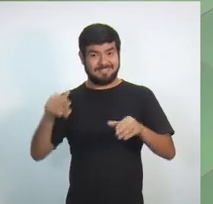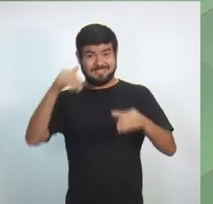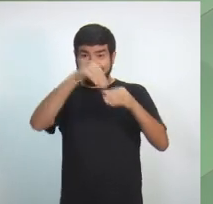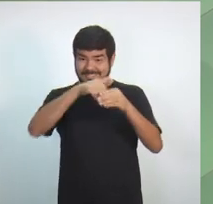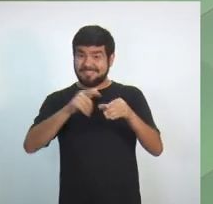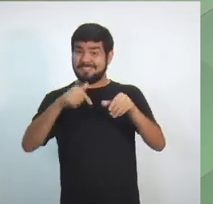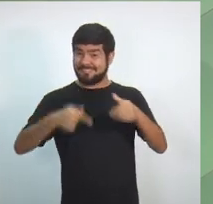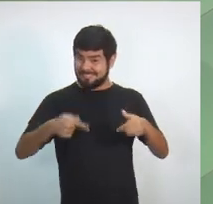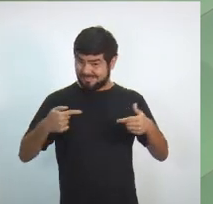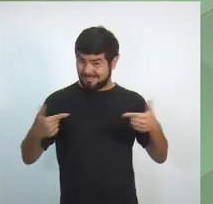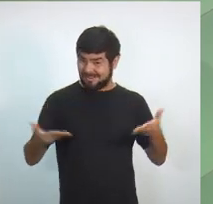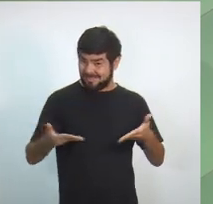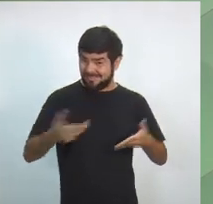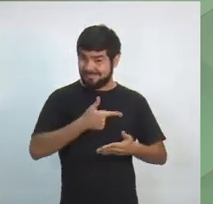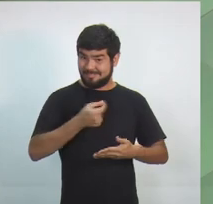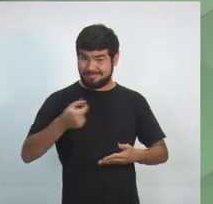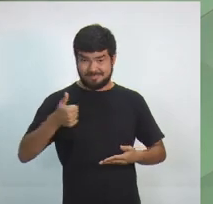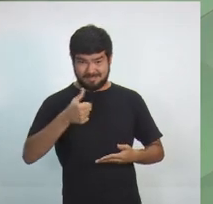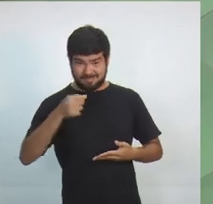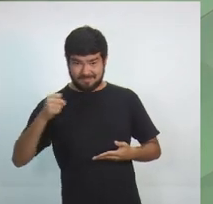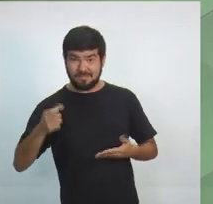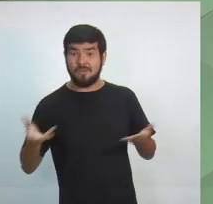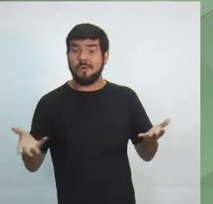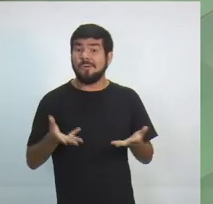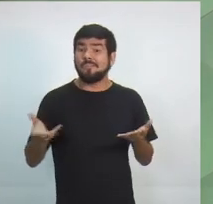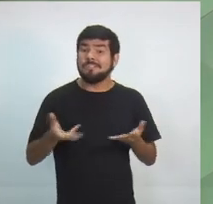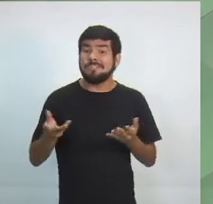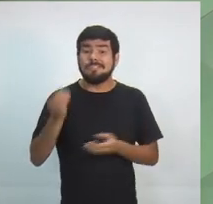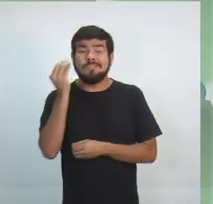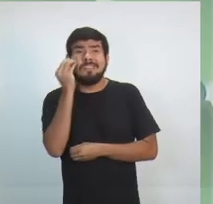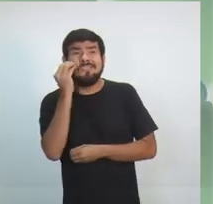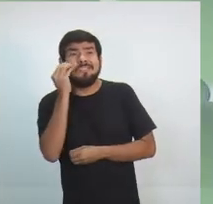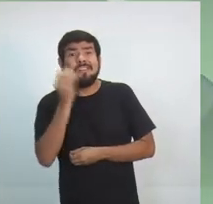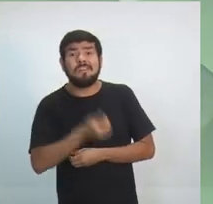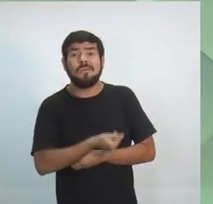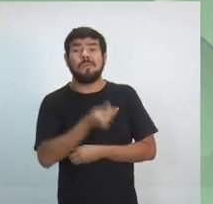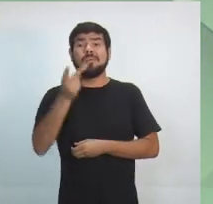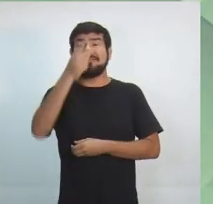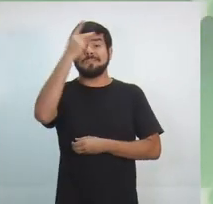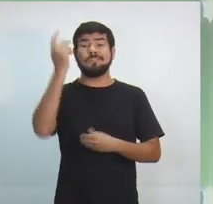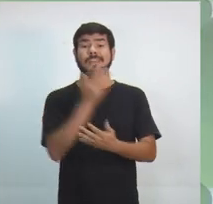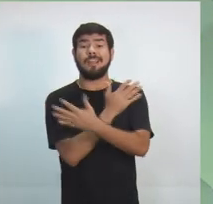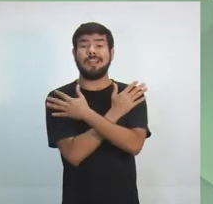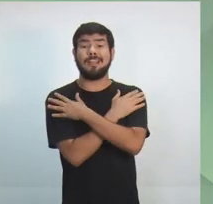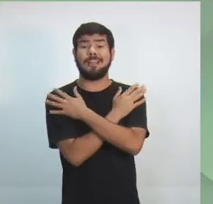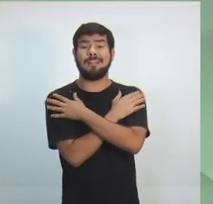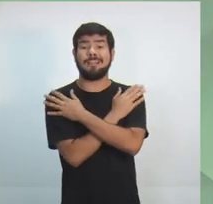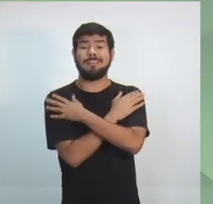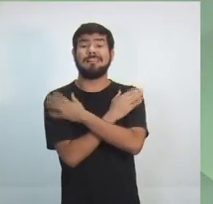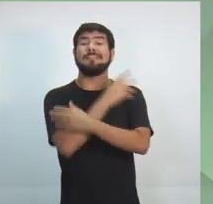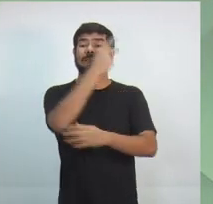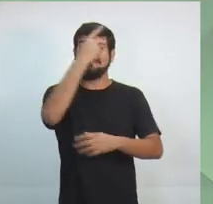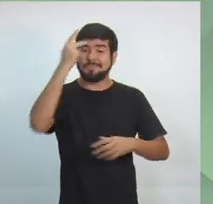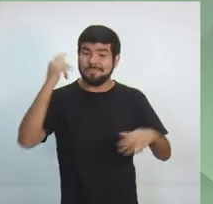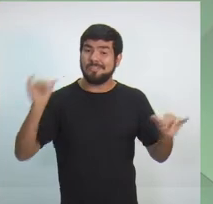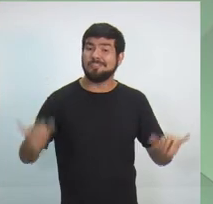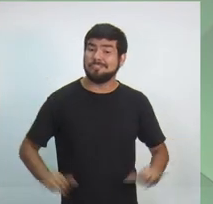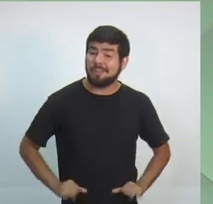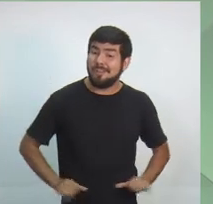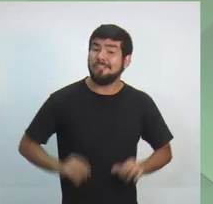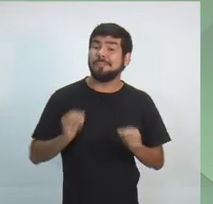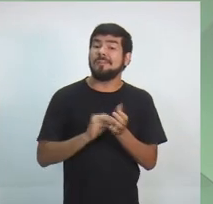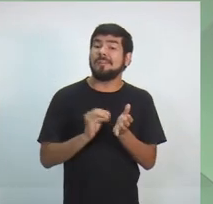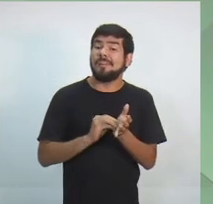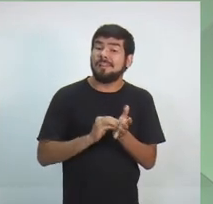E hoje a gente vai conversar sobre o número de desempregos. Quais são as soluções para as famílias amazonenses que sofrem por estar fora do mercado de